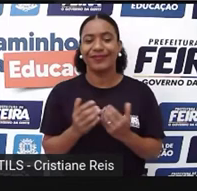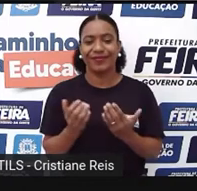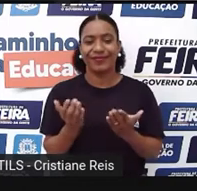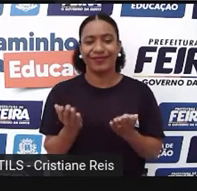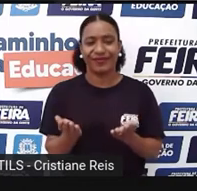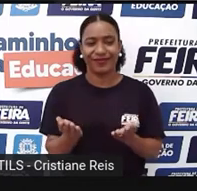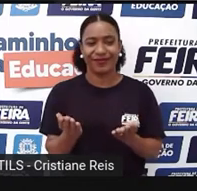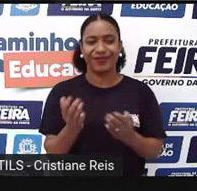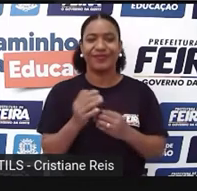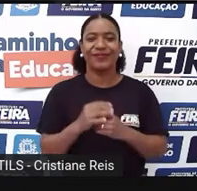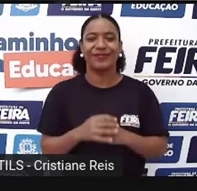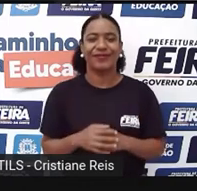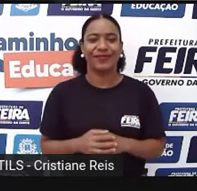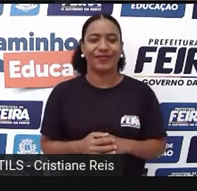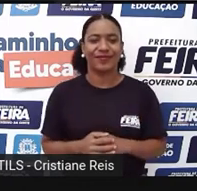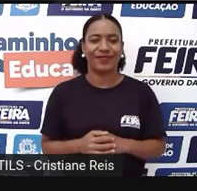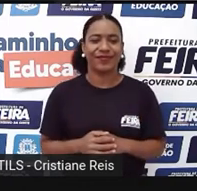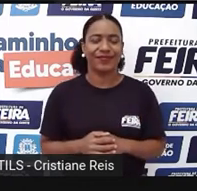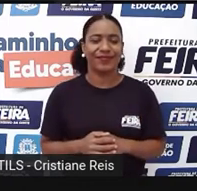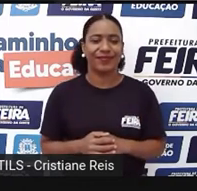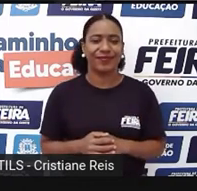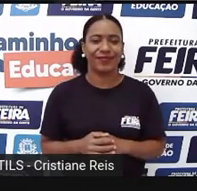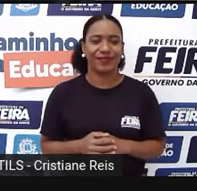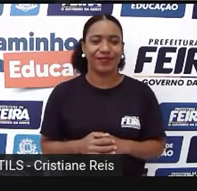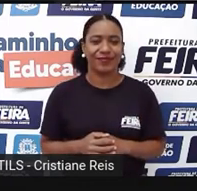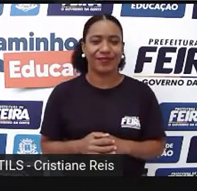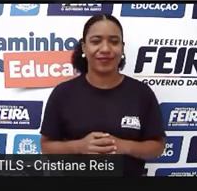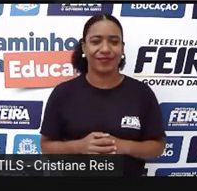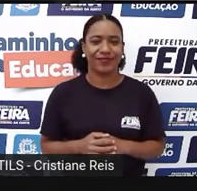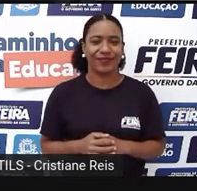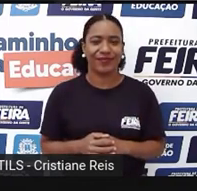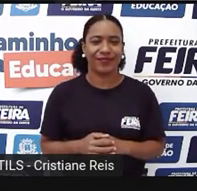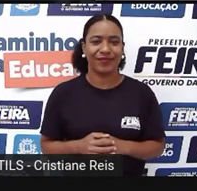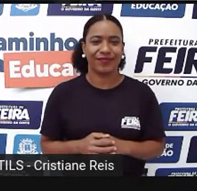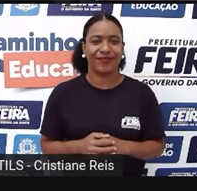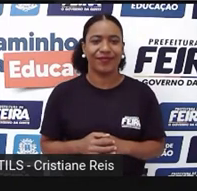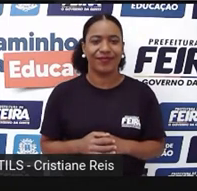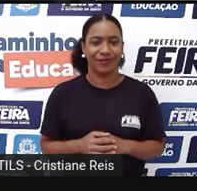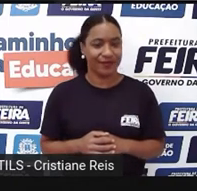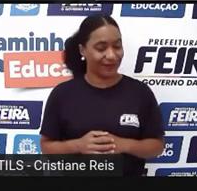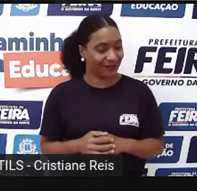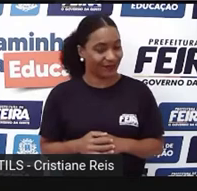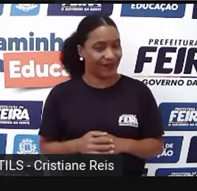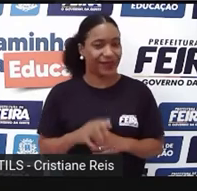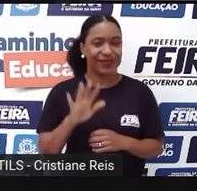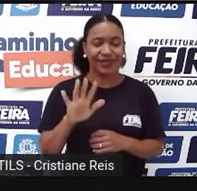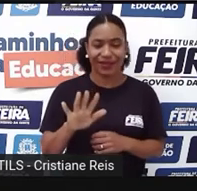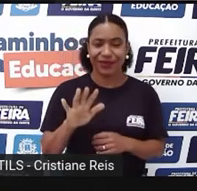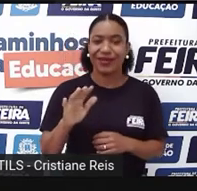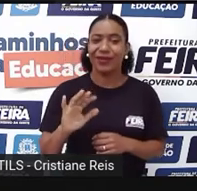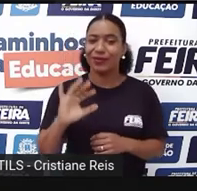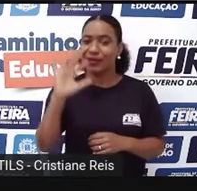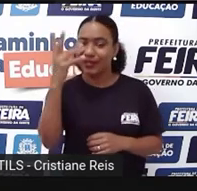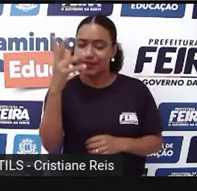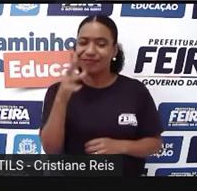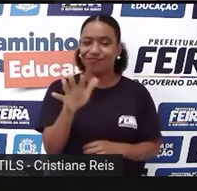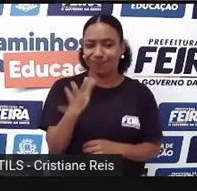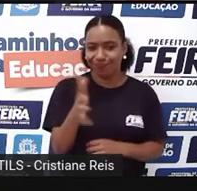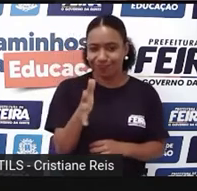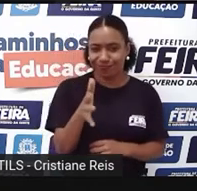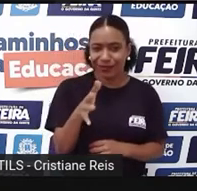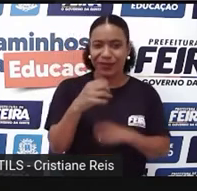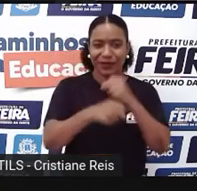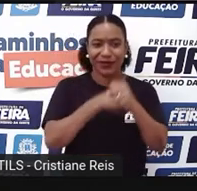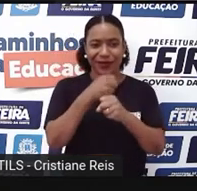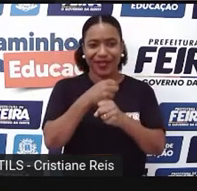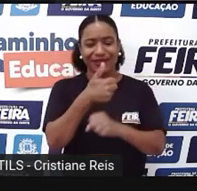1,000 1,000,000 Então acontece aproximadamente no